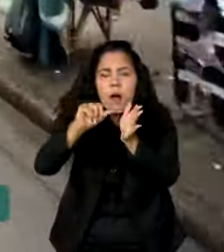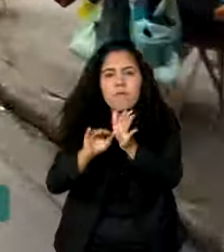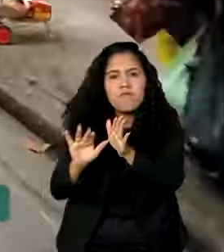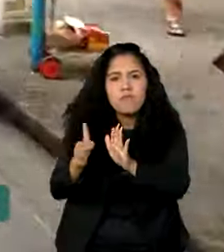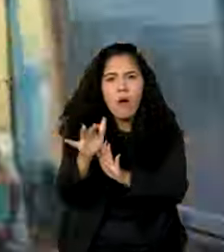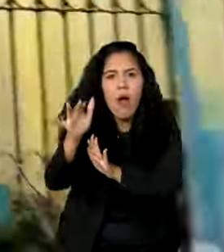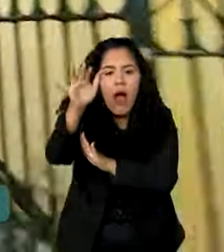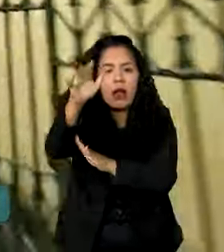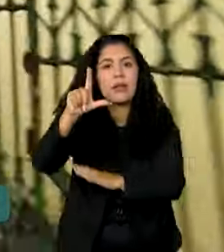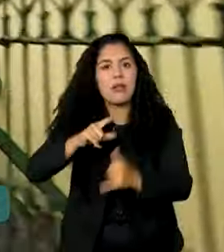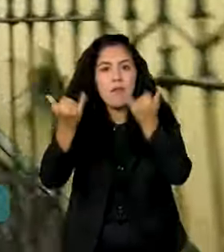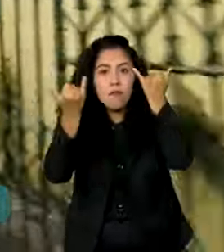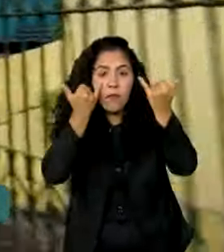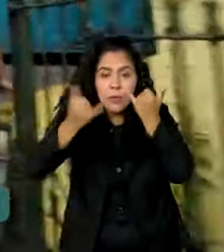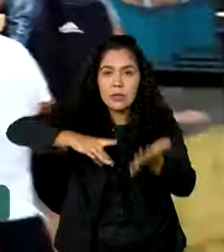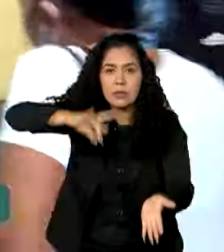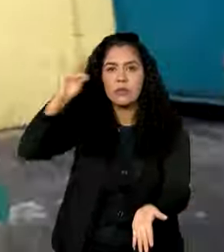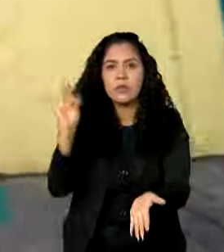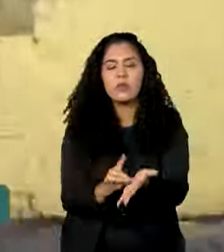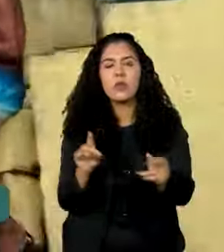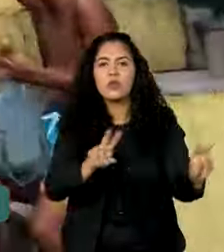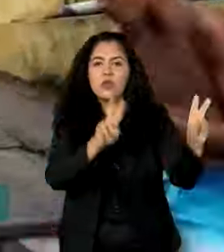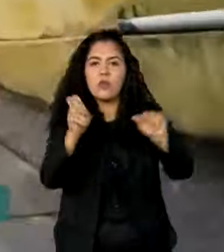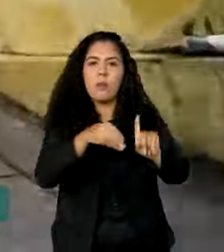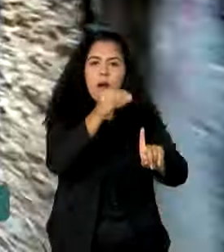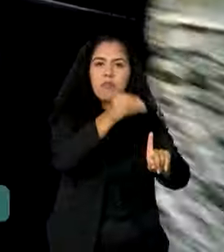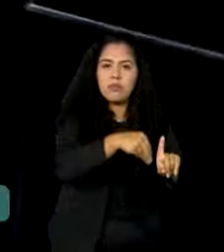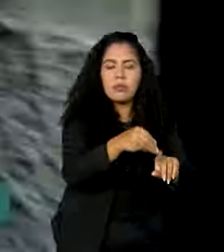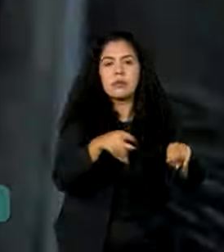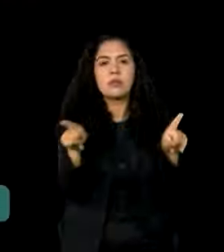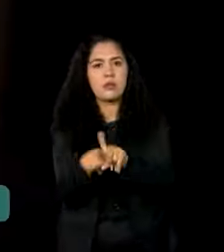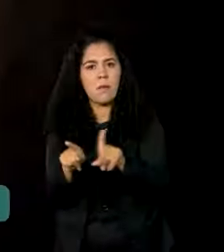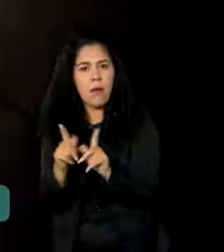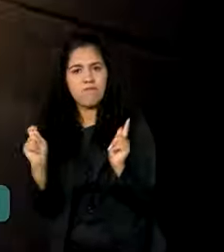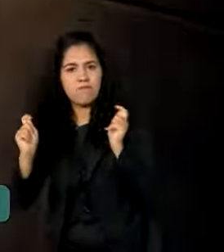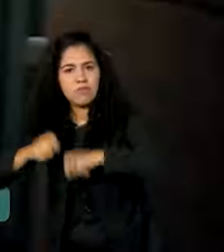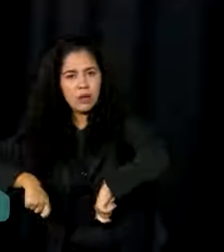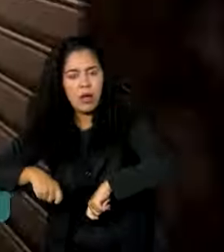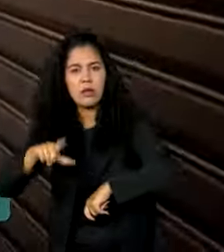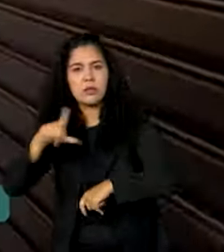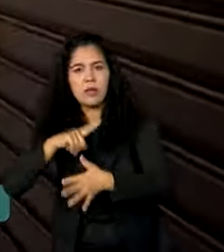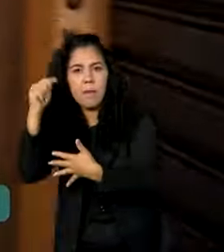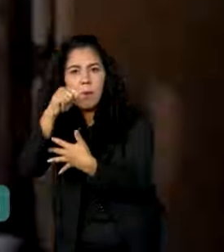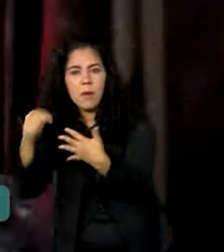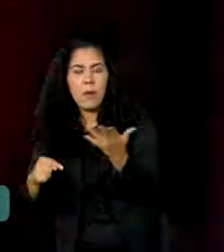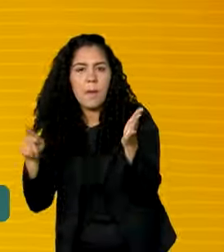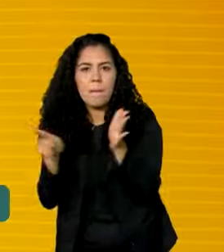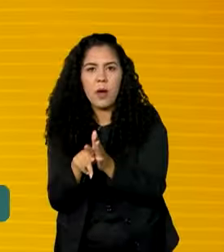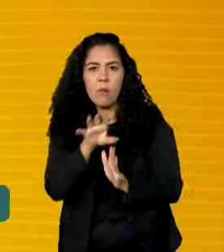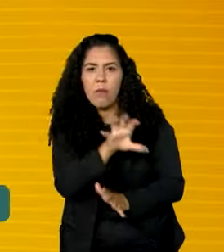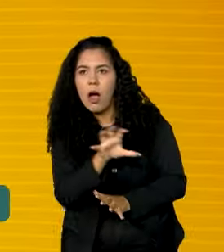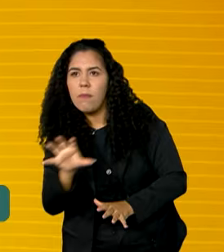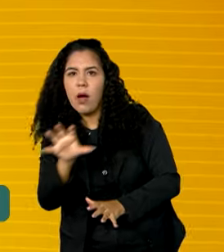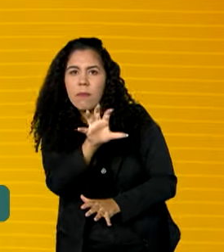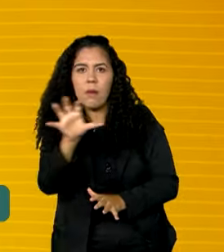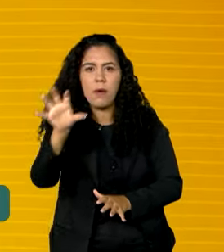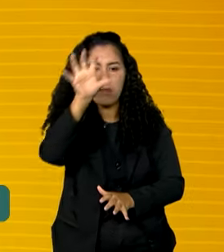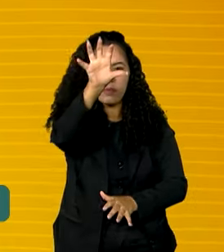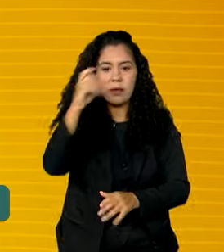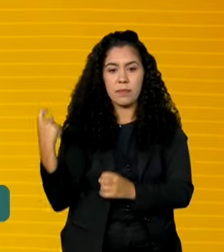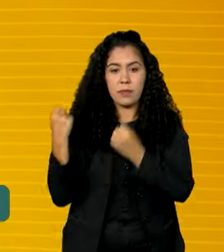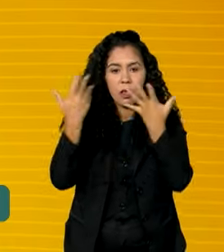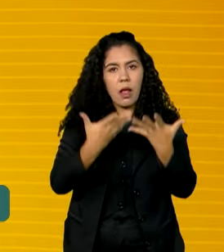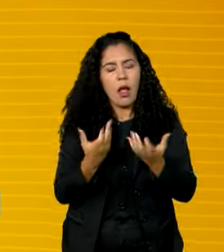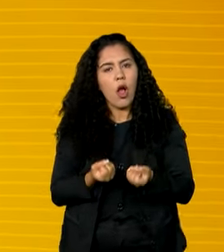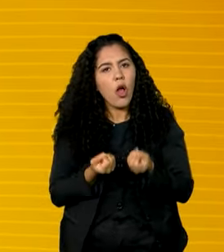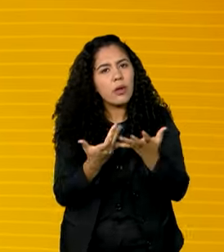oficiais das vulnerabilidades e das potencialidades de cada local. Vou contar a nossa experiência um pouco, né?